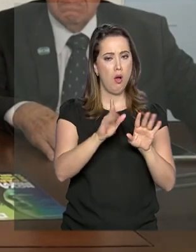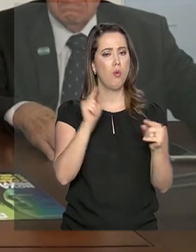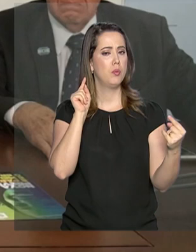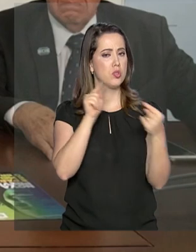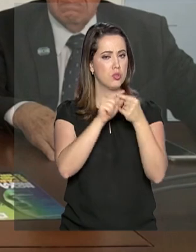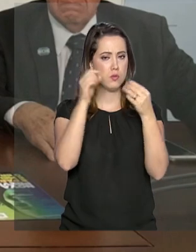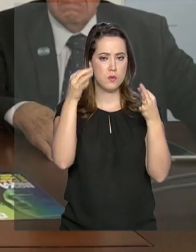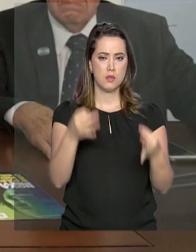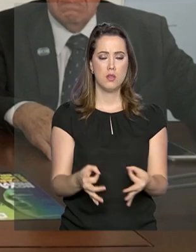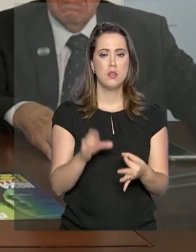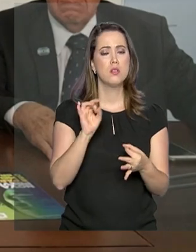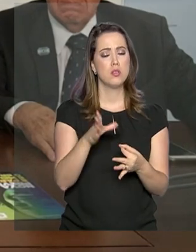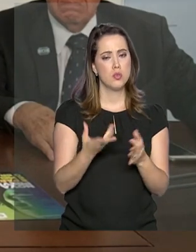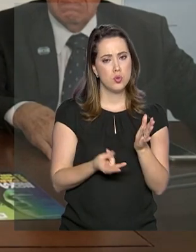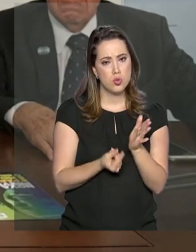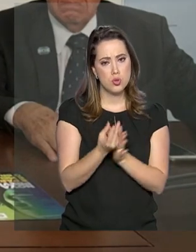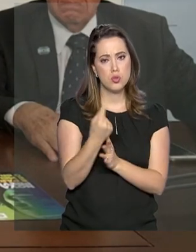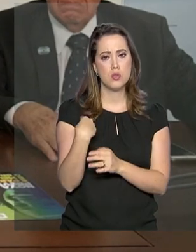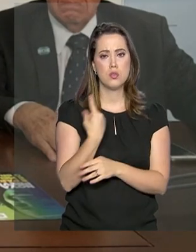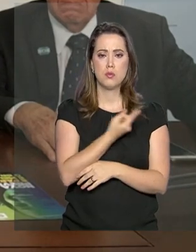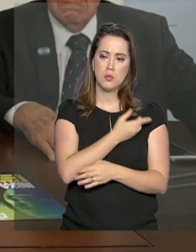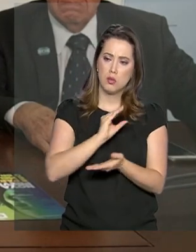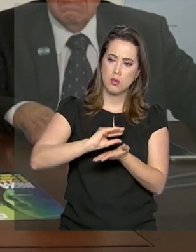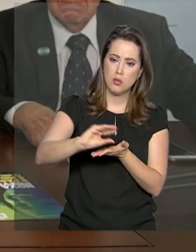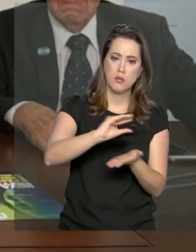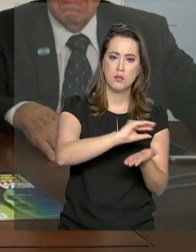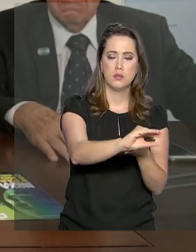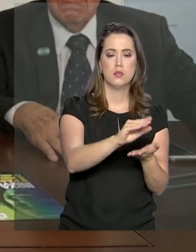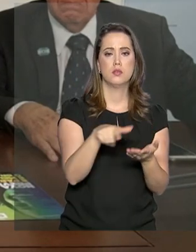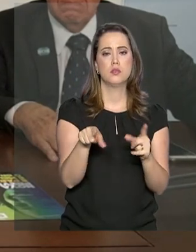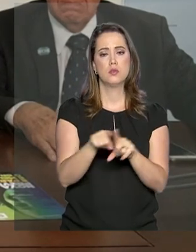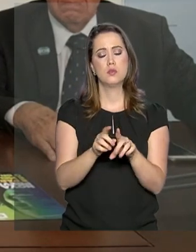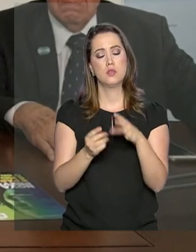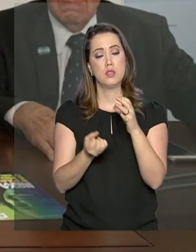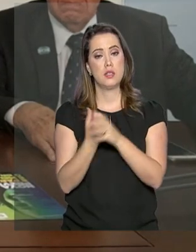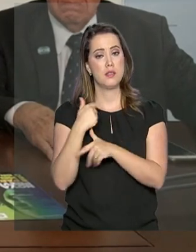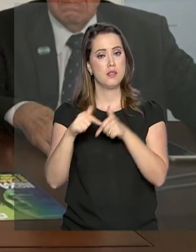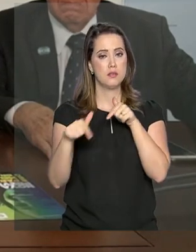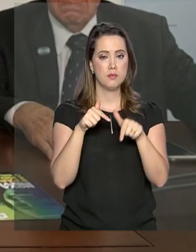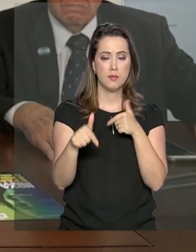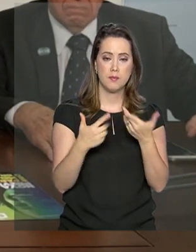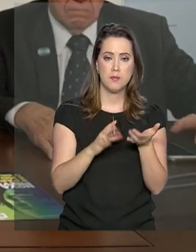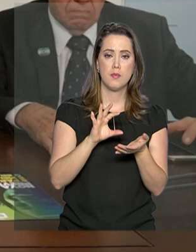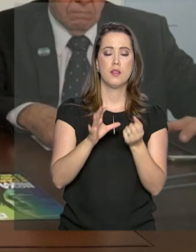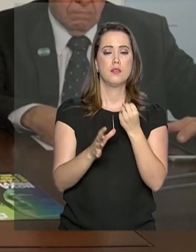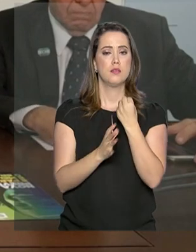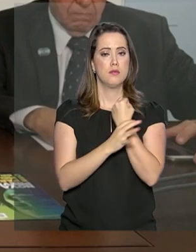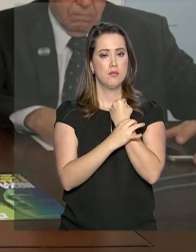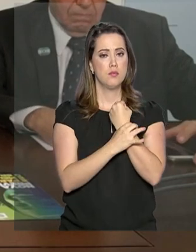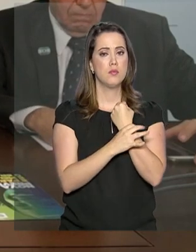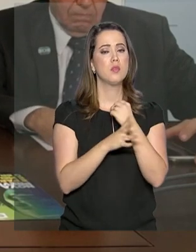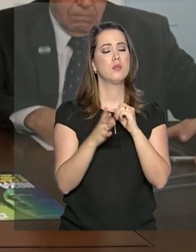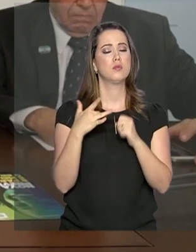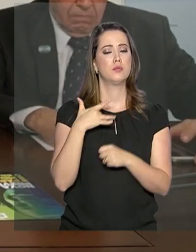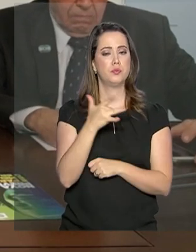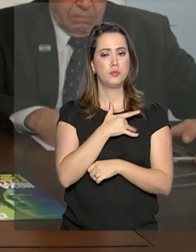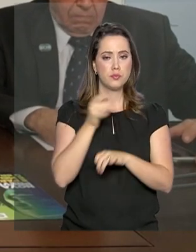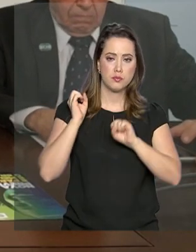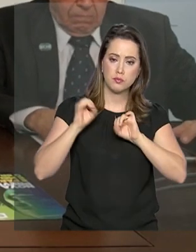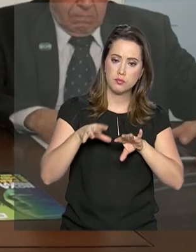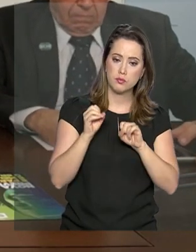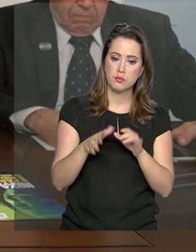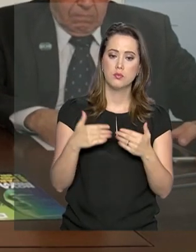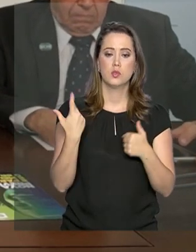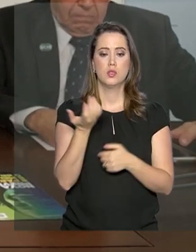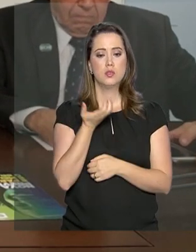objetivo e sobe recursos para nós investirmos em emprego, em segurança, em saúde, em educação.